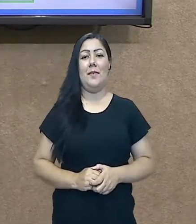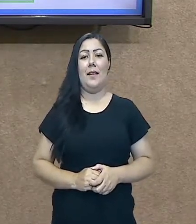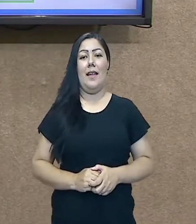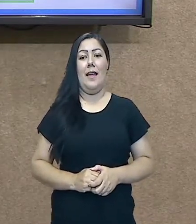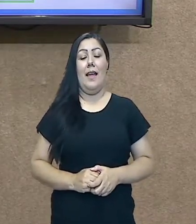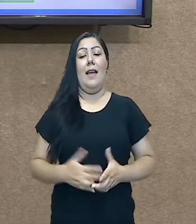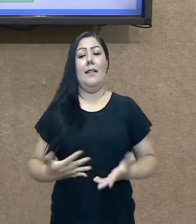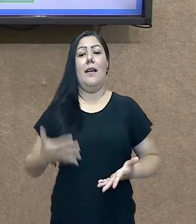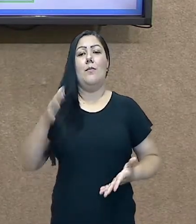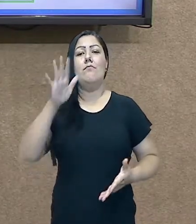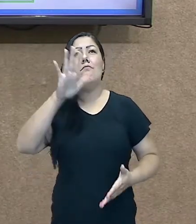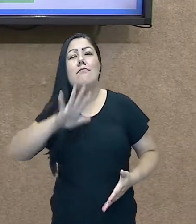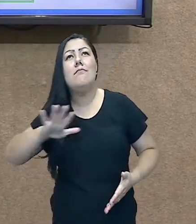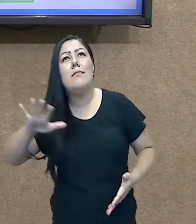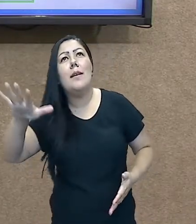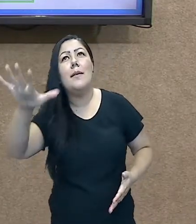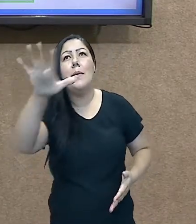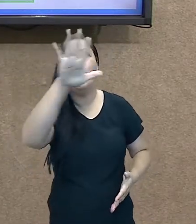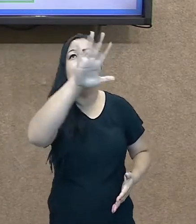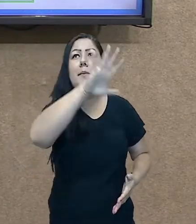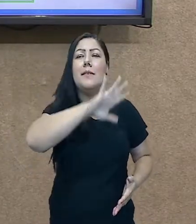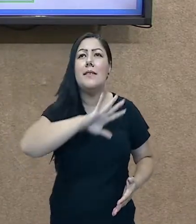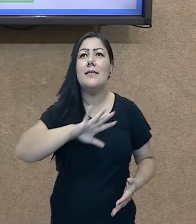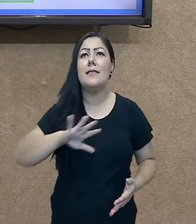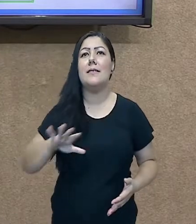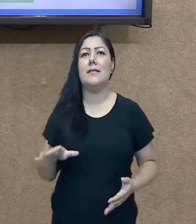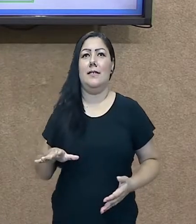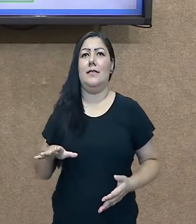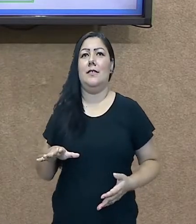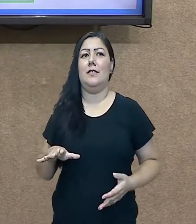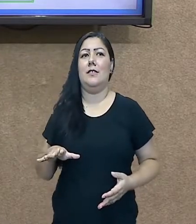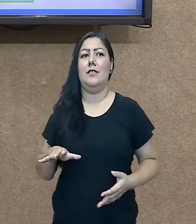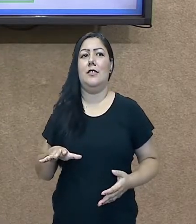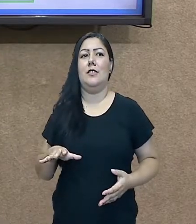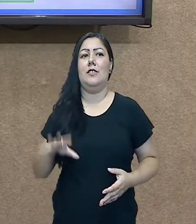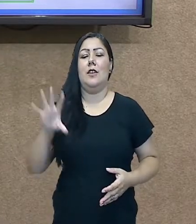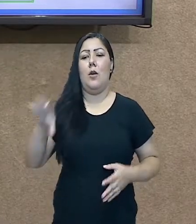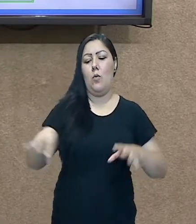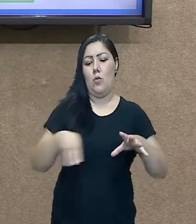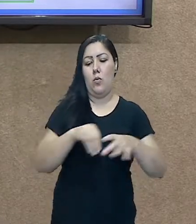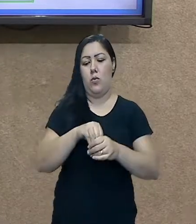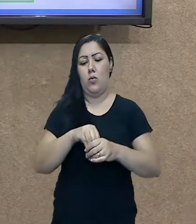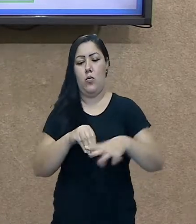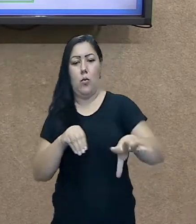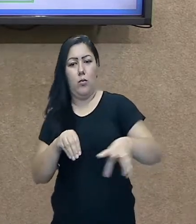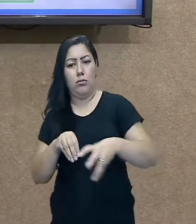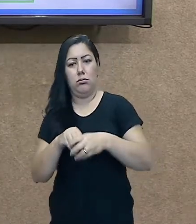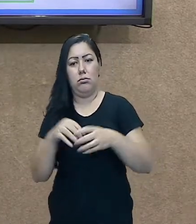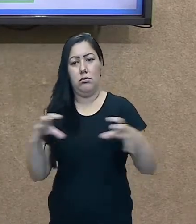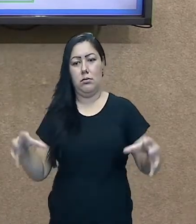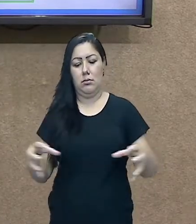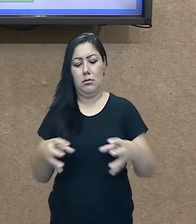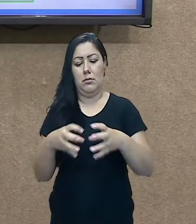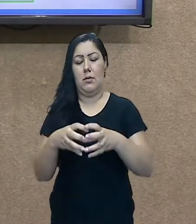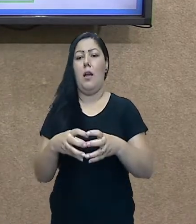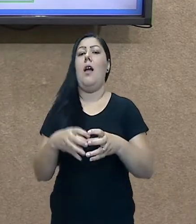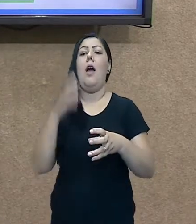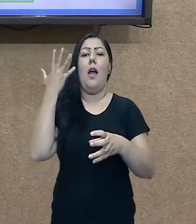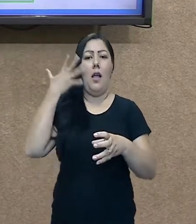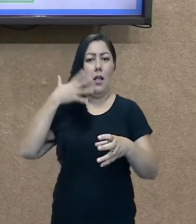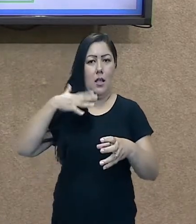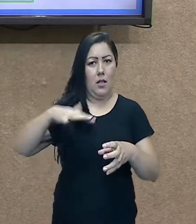paisagem, ela é formada por elementos naturais, culturais e invisíveis.